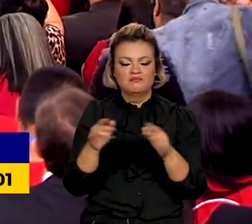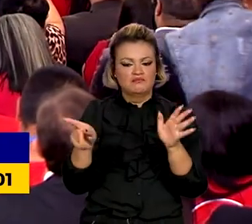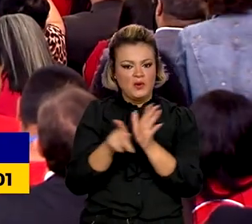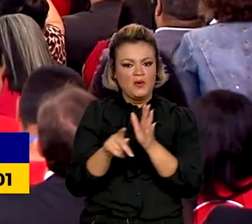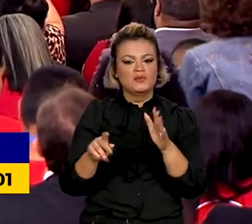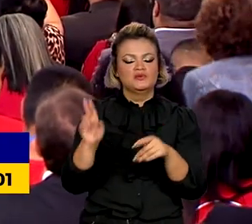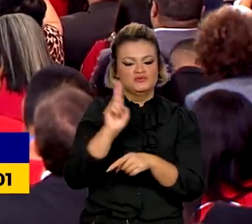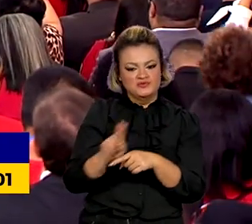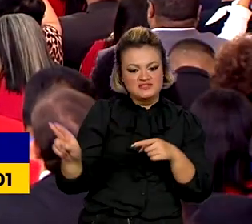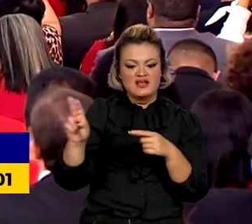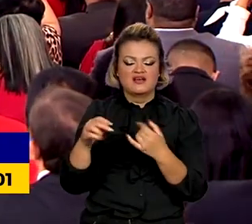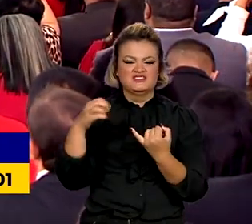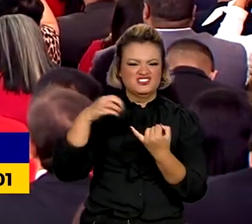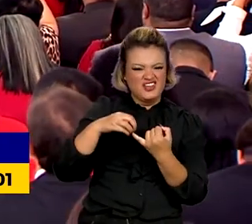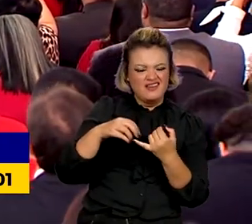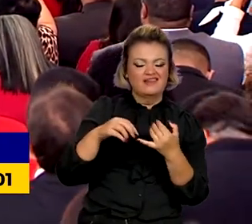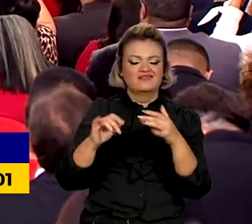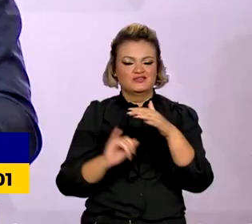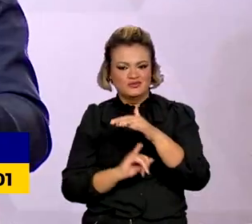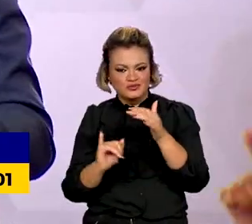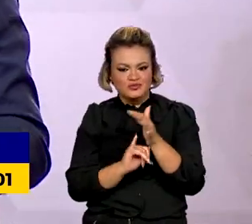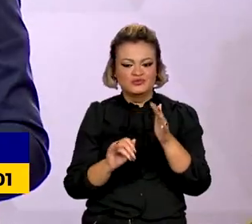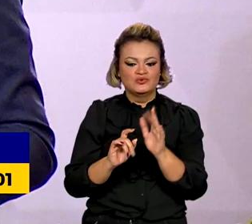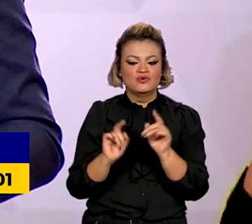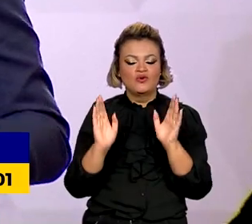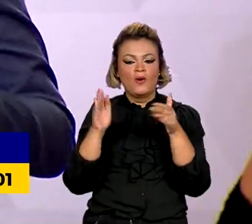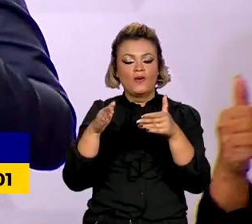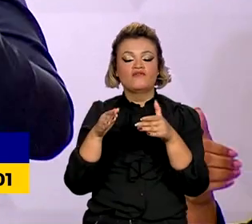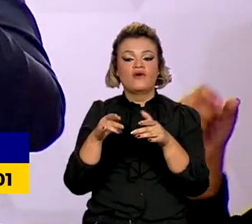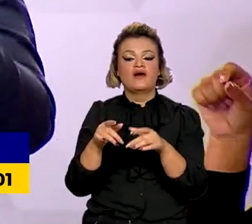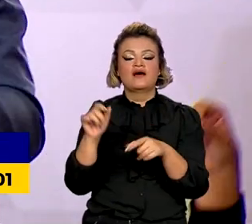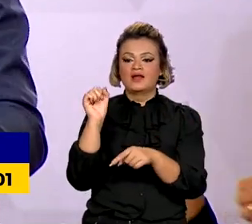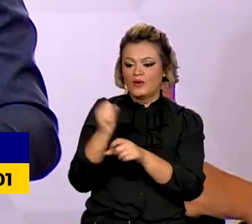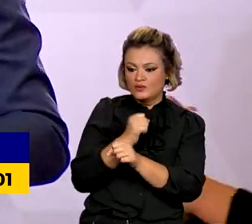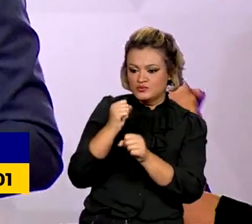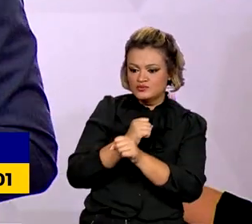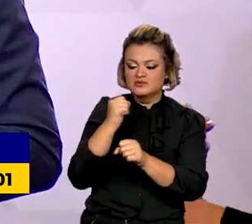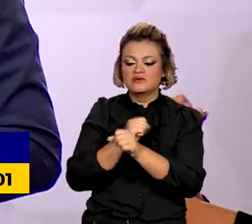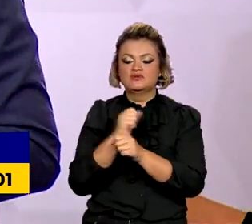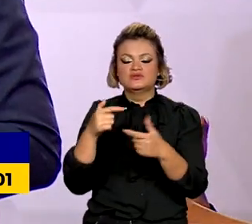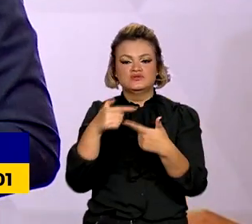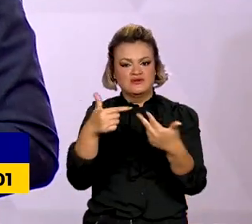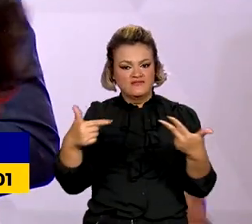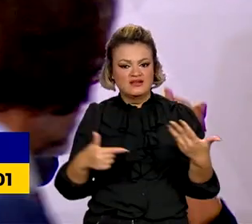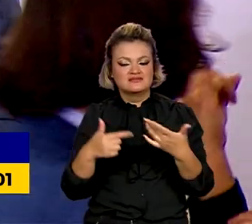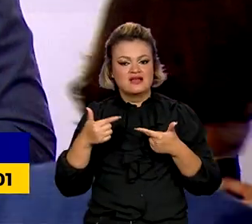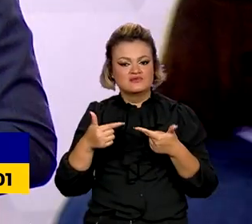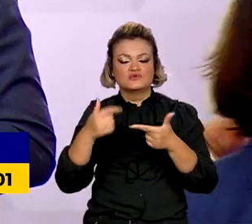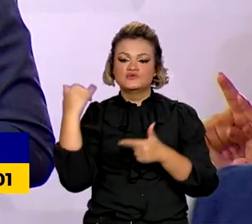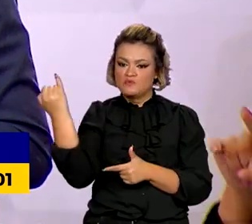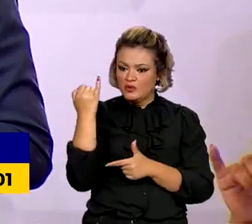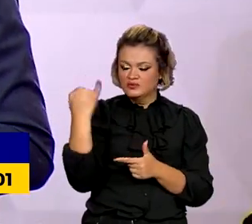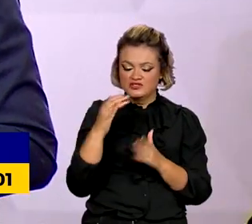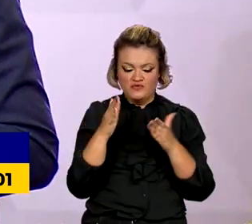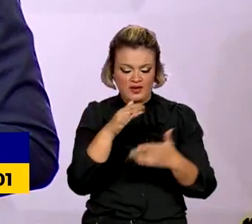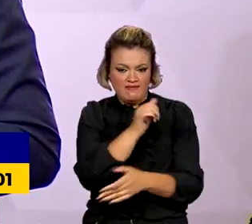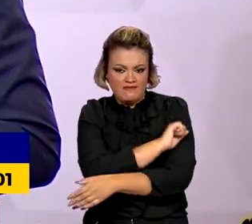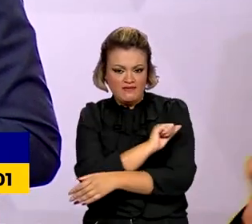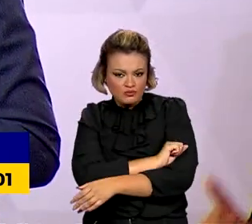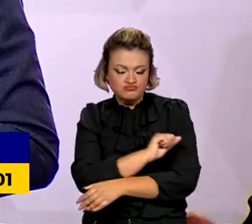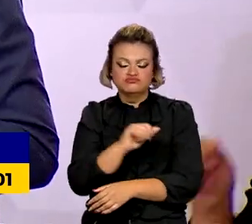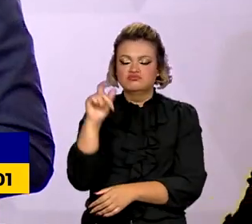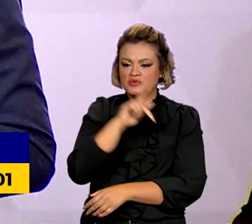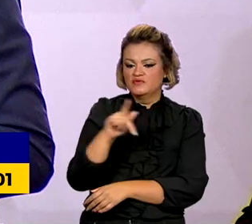e institutos federais e parte para as obras, parte para as ações importantes para os nossos estudantes e professores